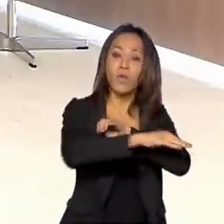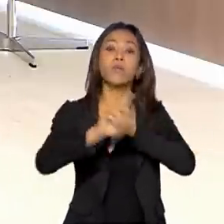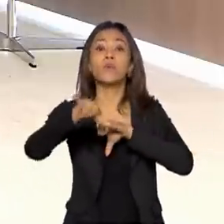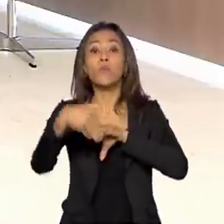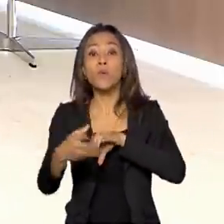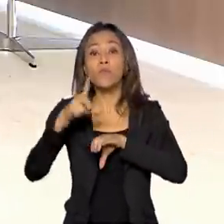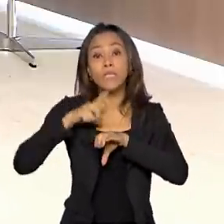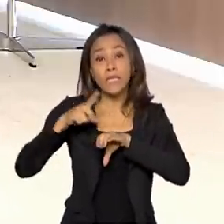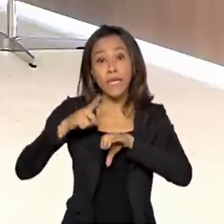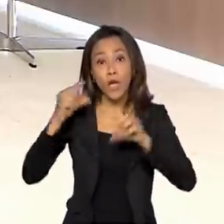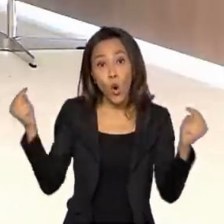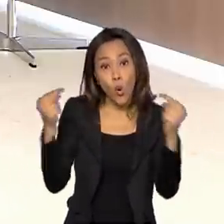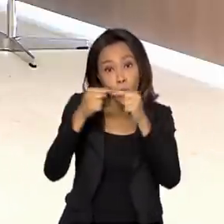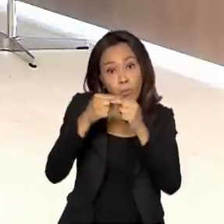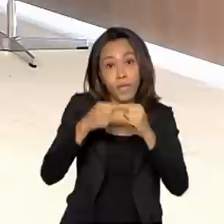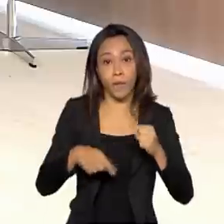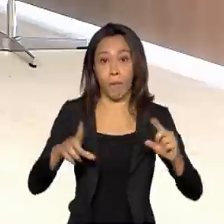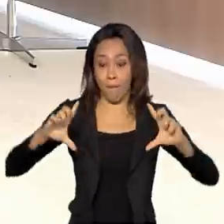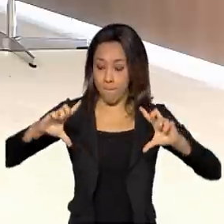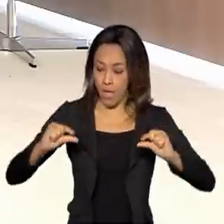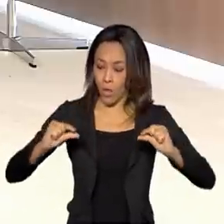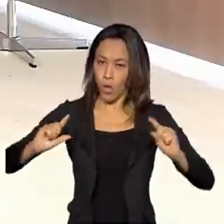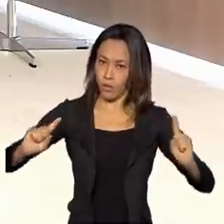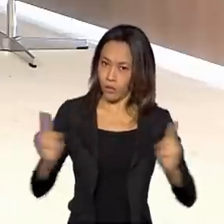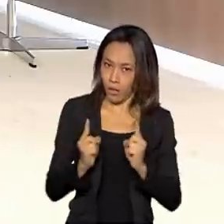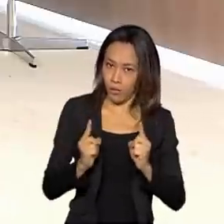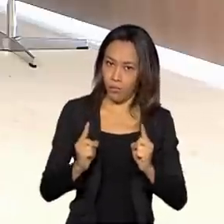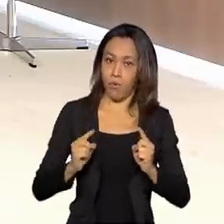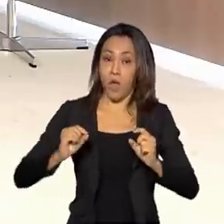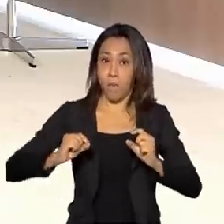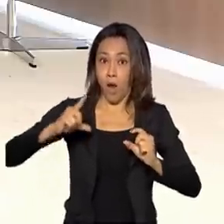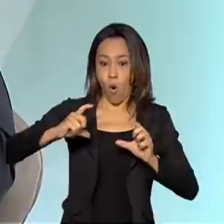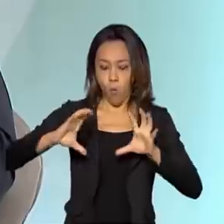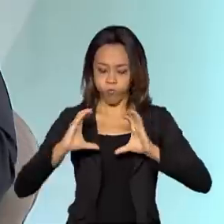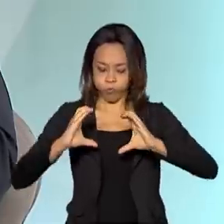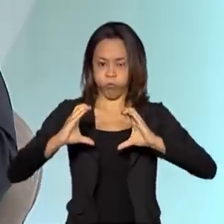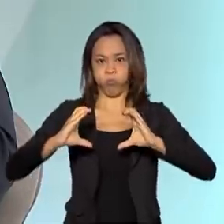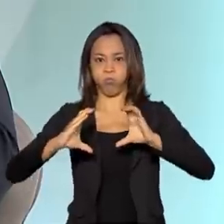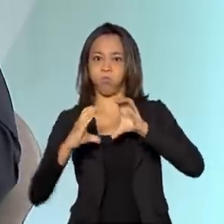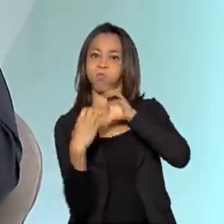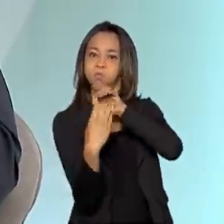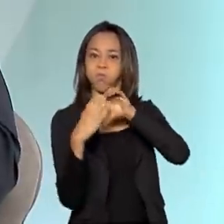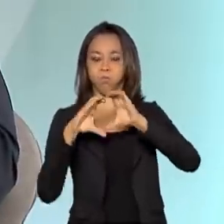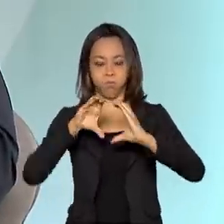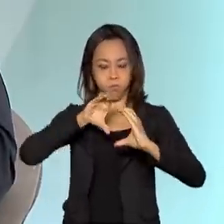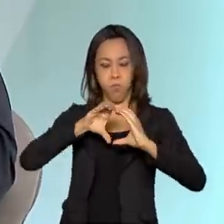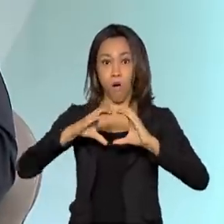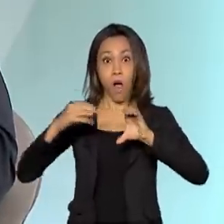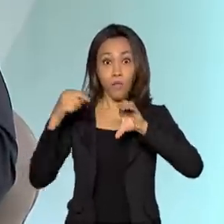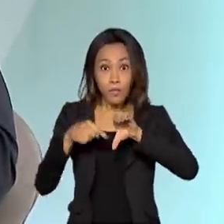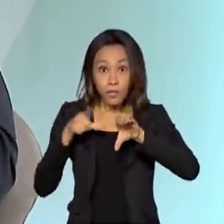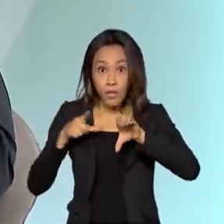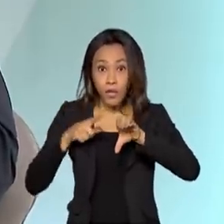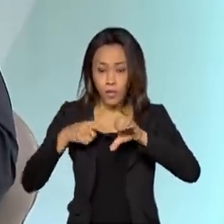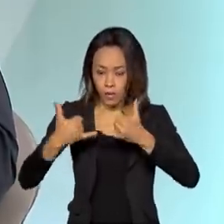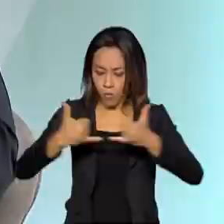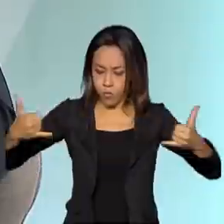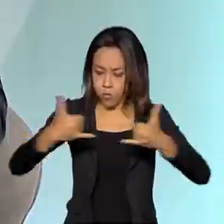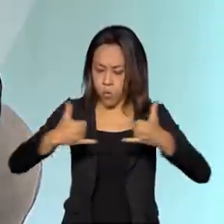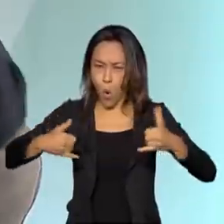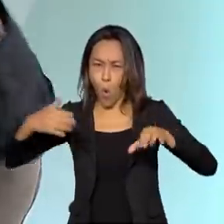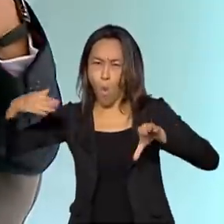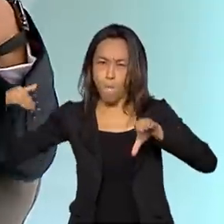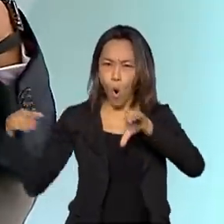quando você tem essa combinação de uma menor latência e uma maior largura de banda, você tem uma taxa de transmissão maior,